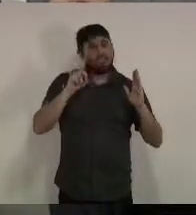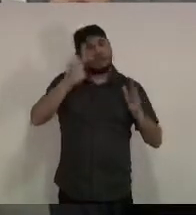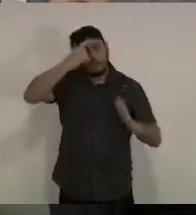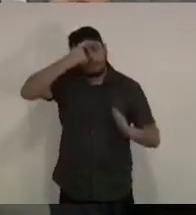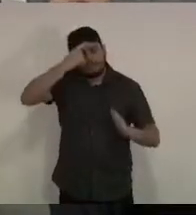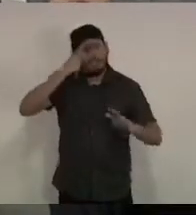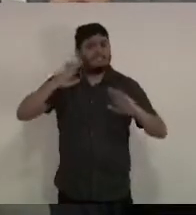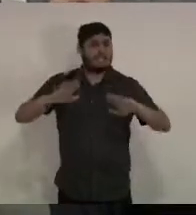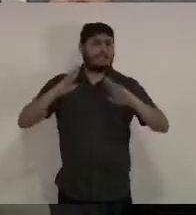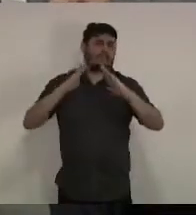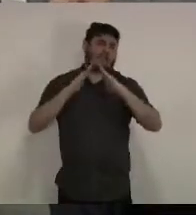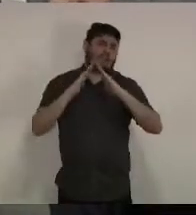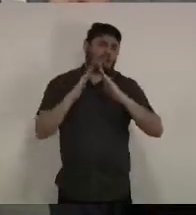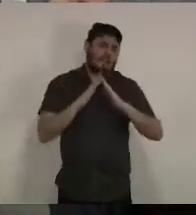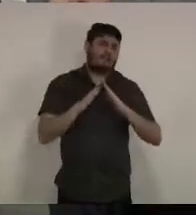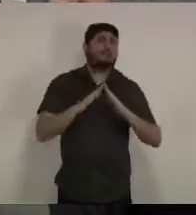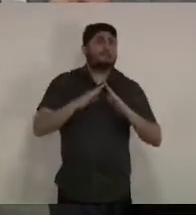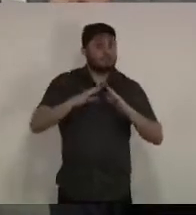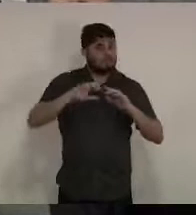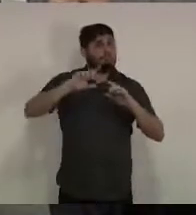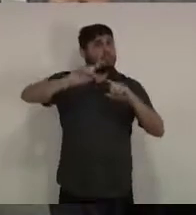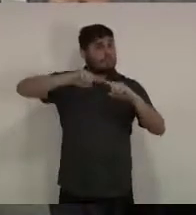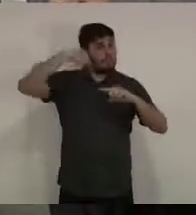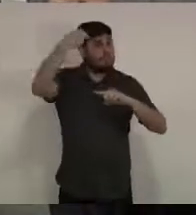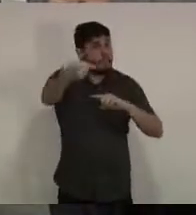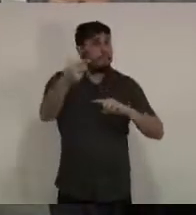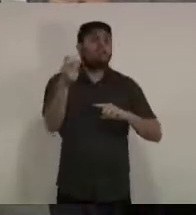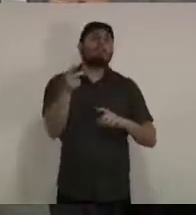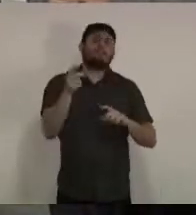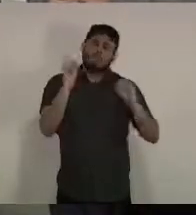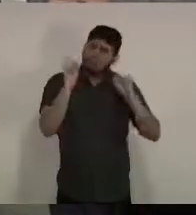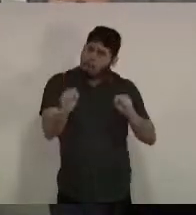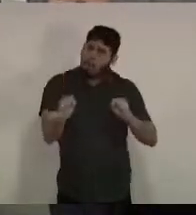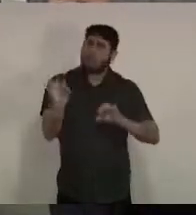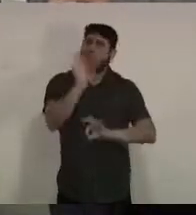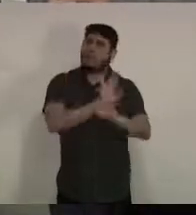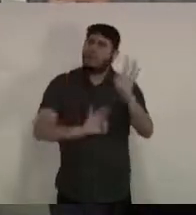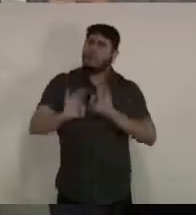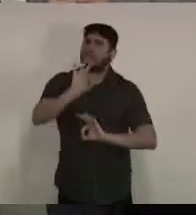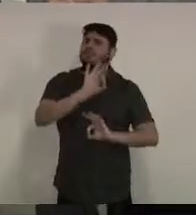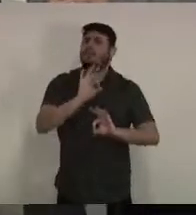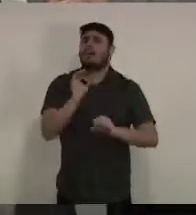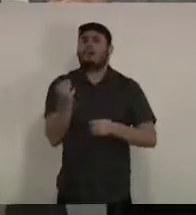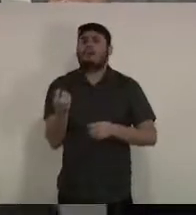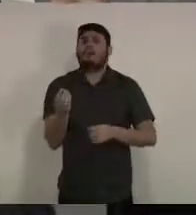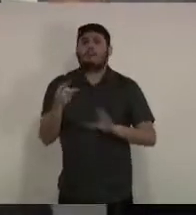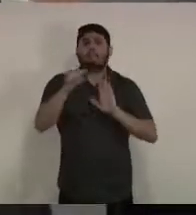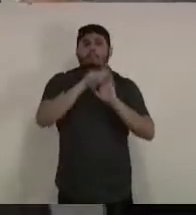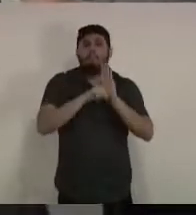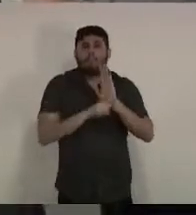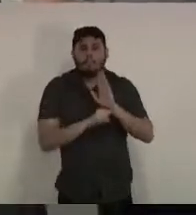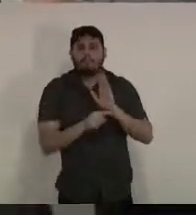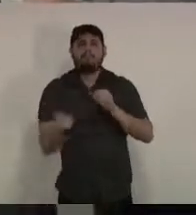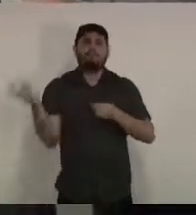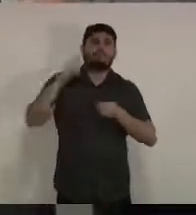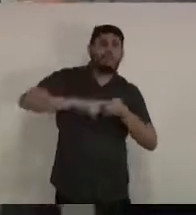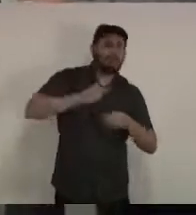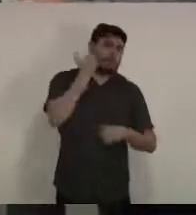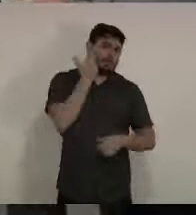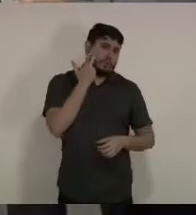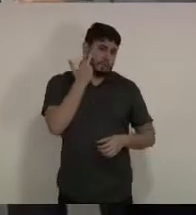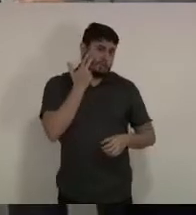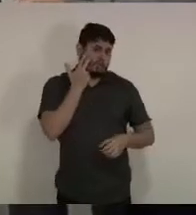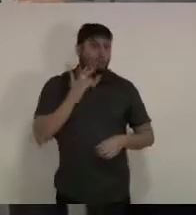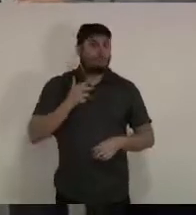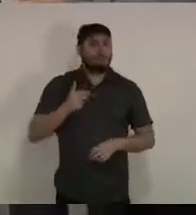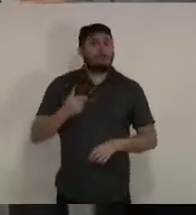tranquilidade nós vamos poder começar a retomar a normalidade. nós estamos encaminhando um projeto de lei hoje, conversei tanto com